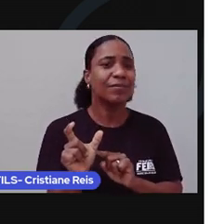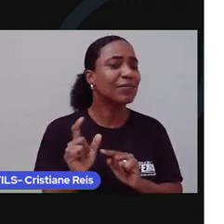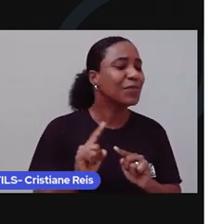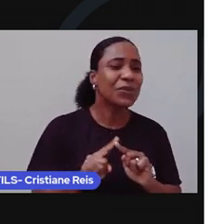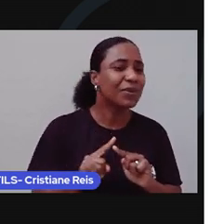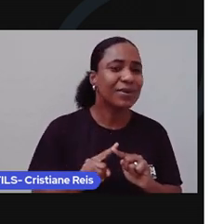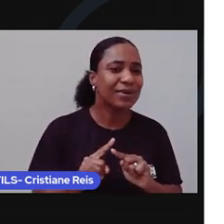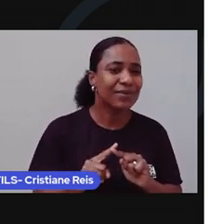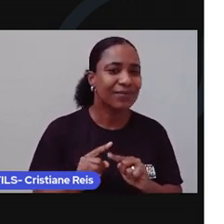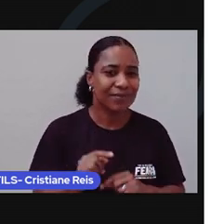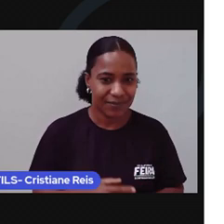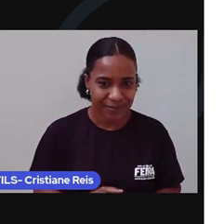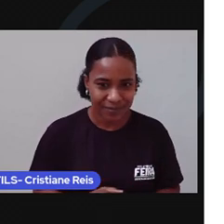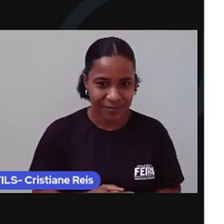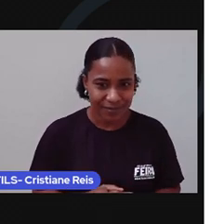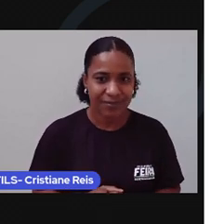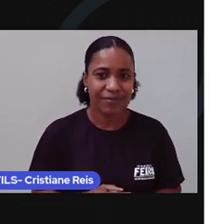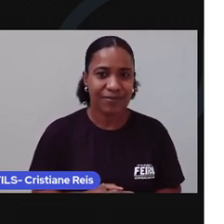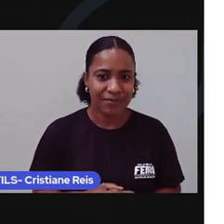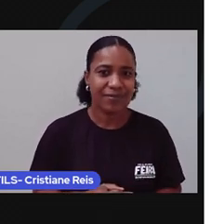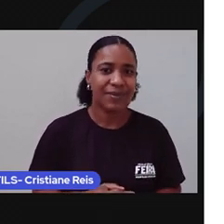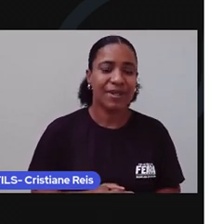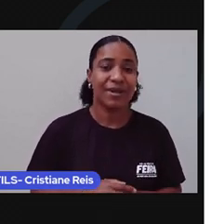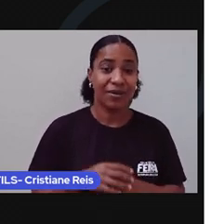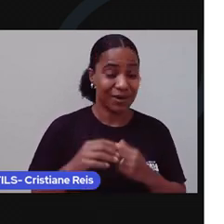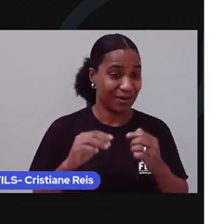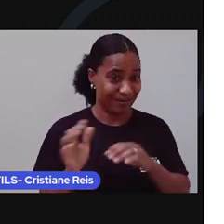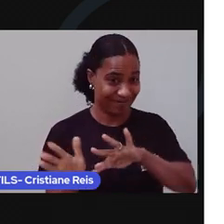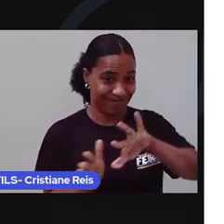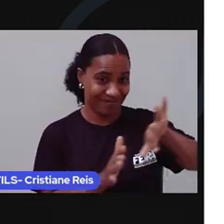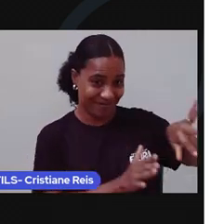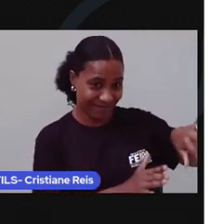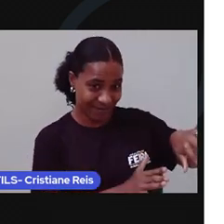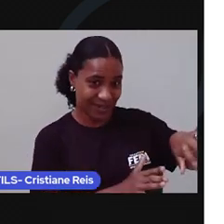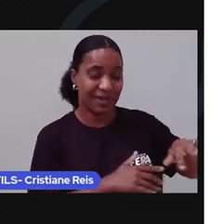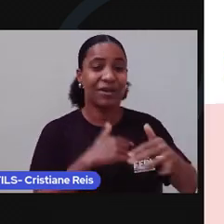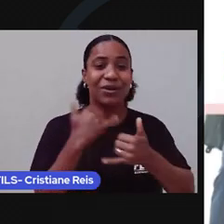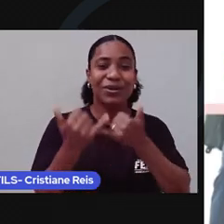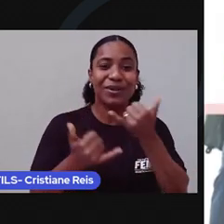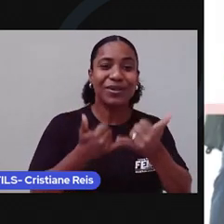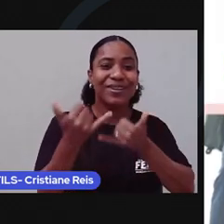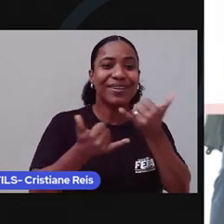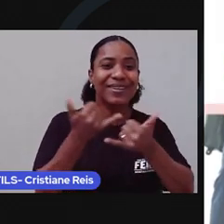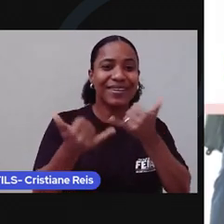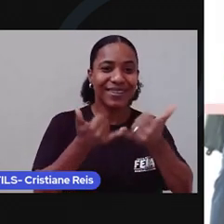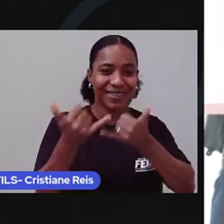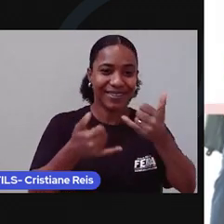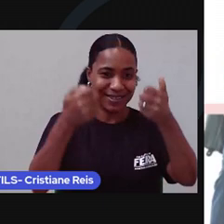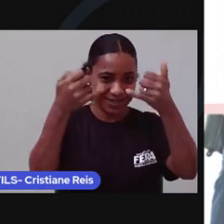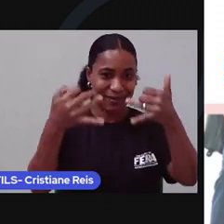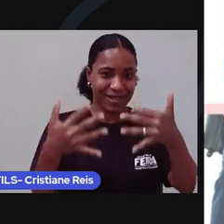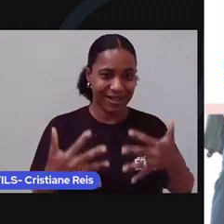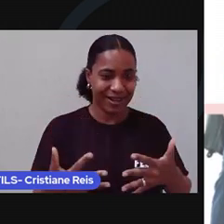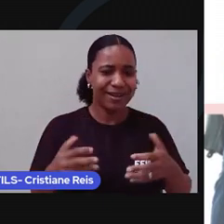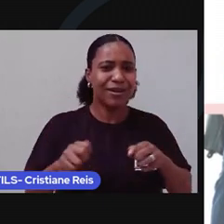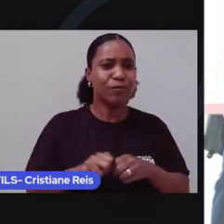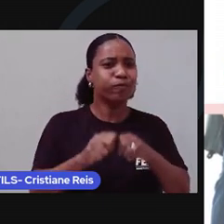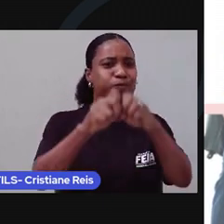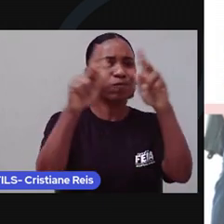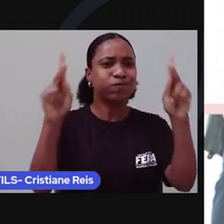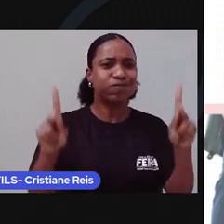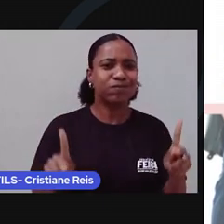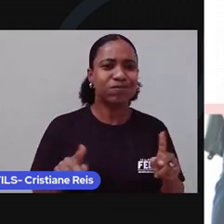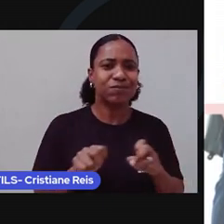Deixando o trabalho um pouco de lado, vamos falar em lazer. Pense quando você vai a um shopping center, que em português